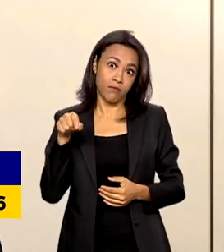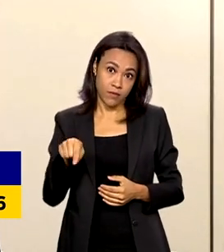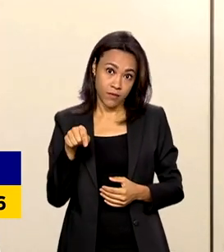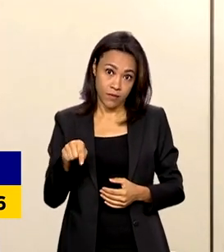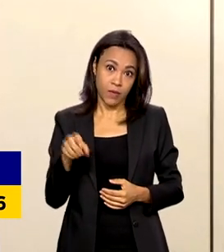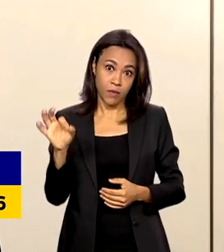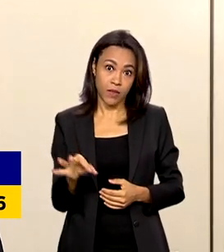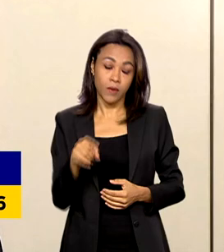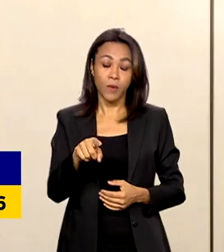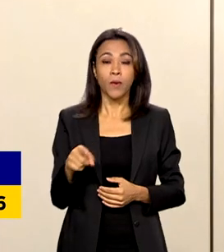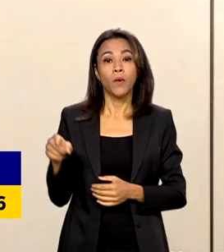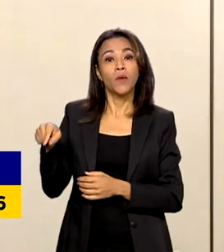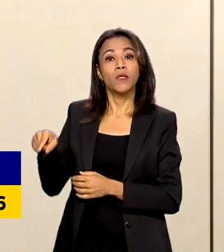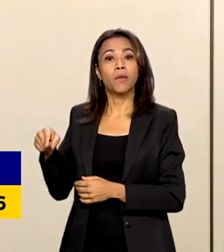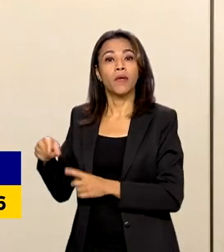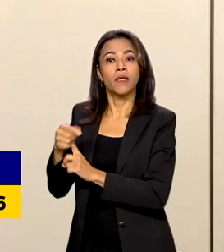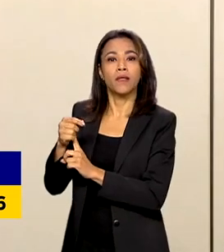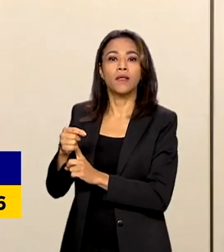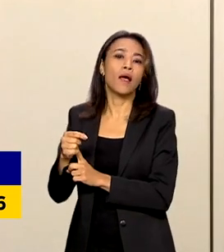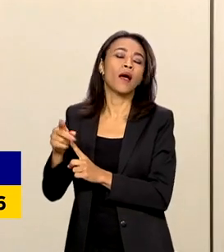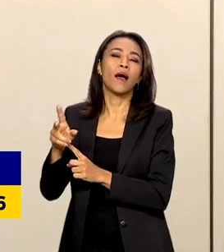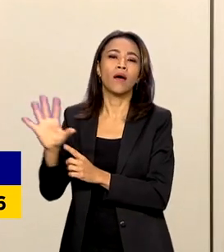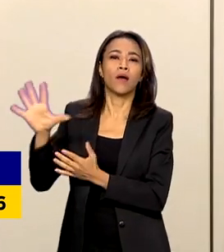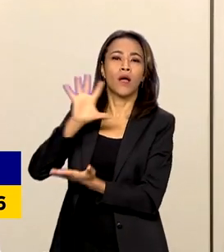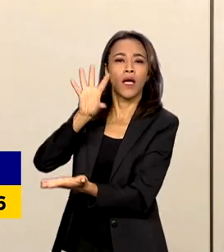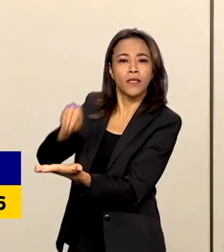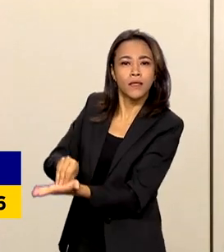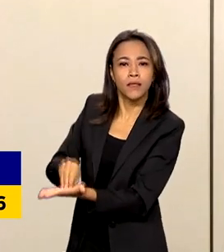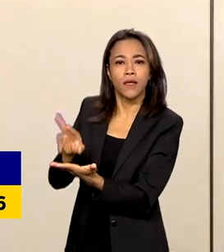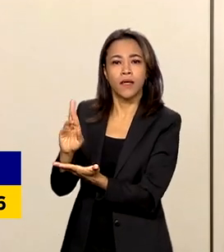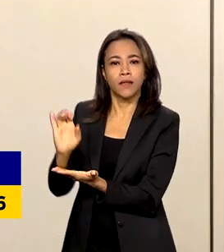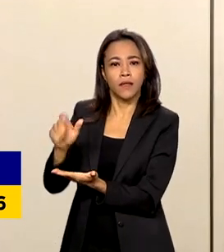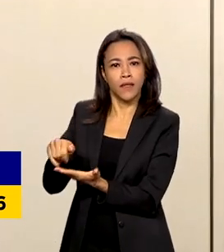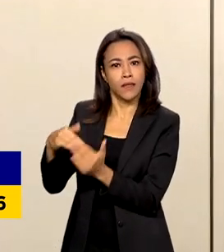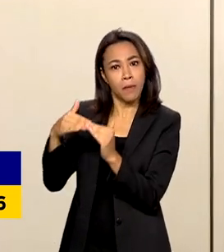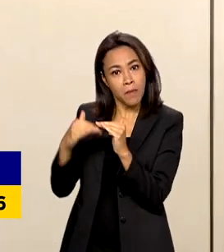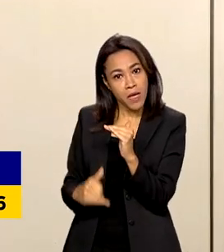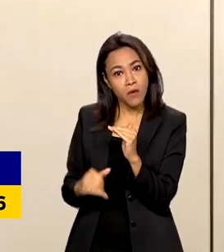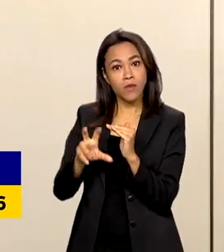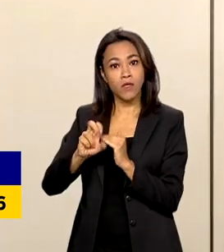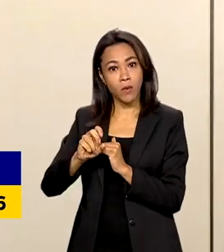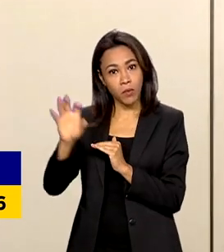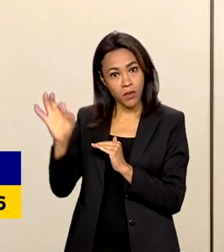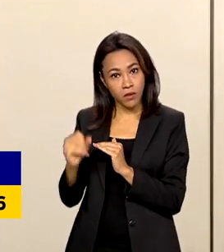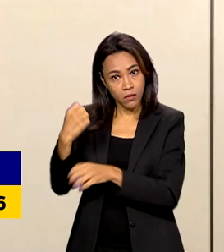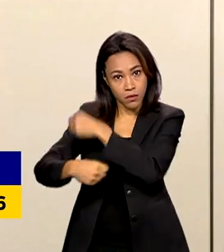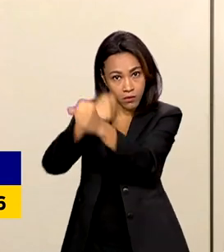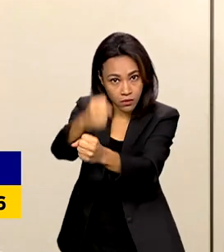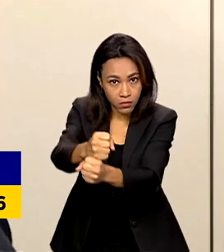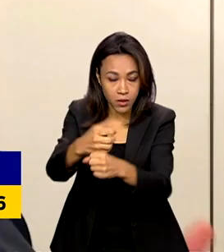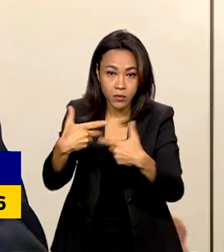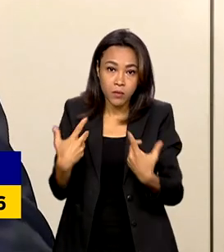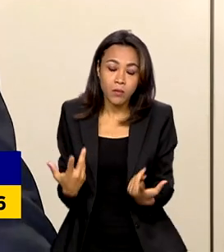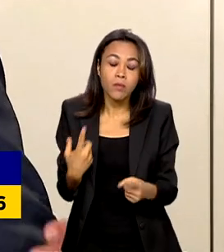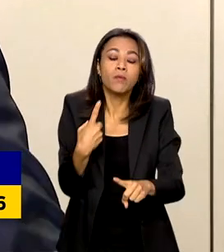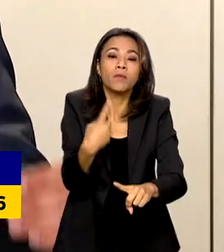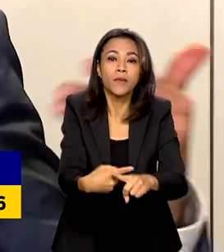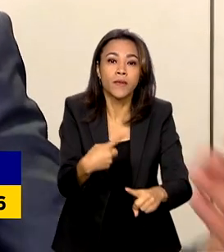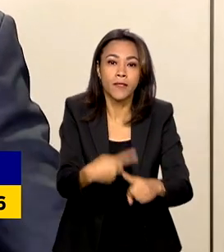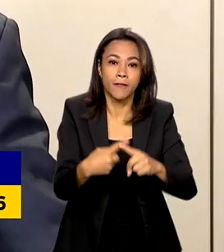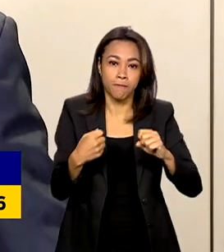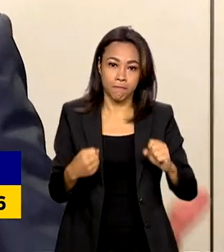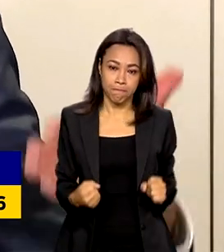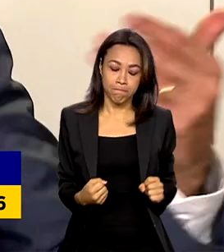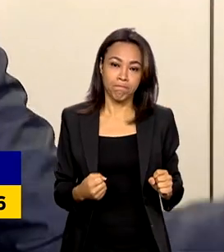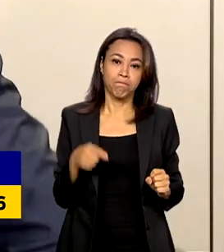Tesouro Nacional e da Receita Federal? Não, vai crescer menos de 50% no ano que vem. Porque a